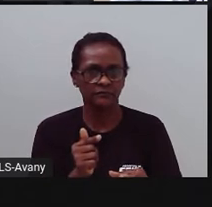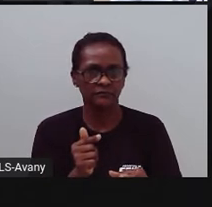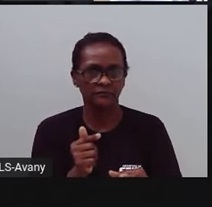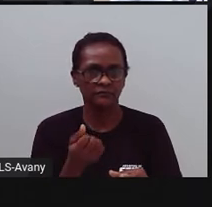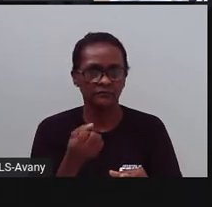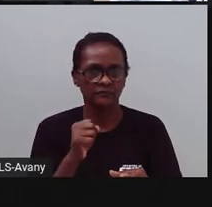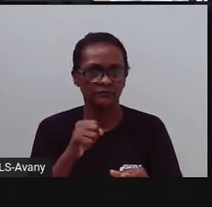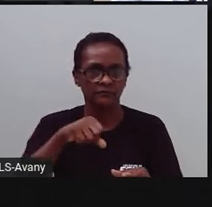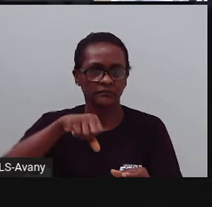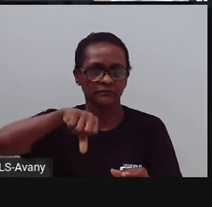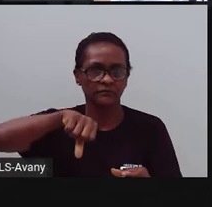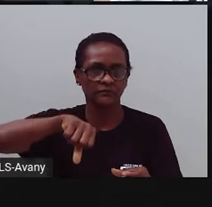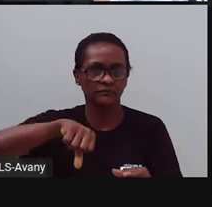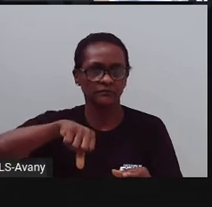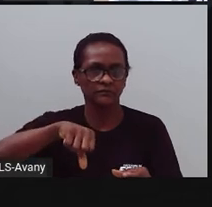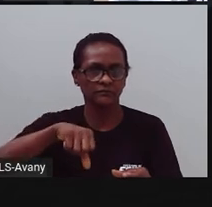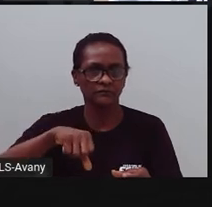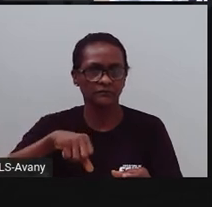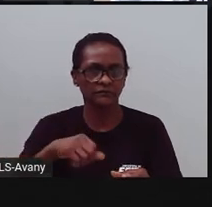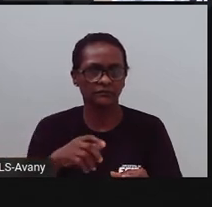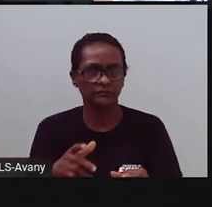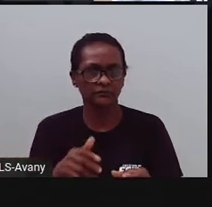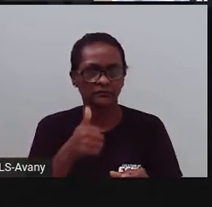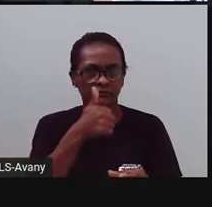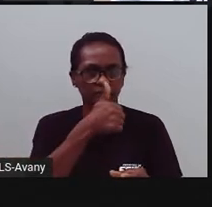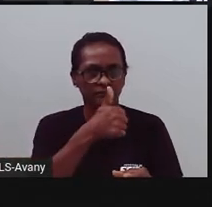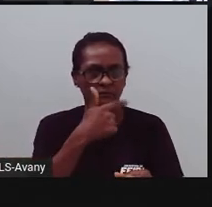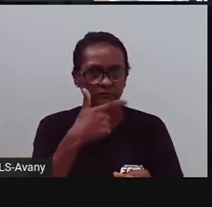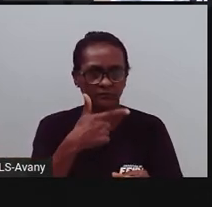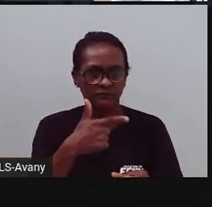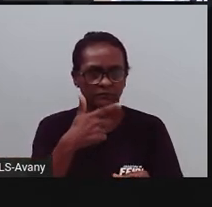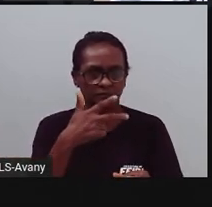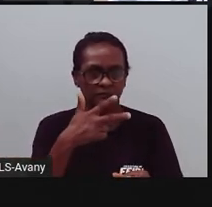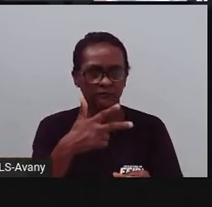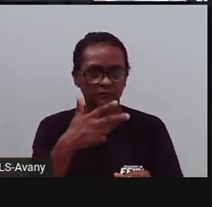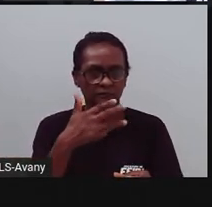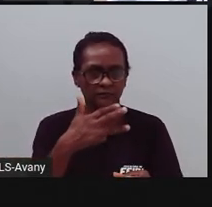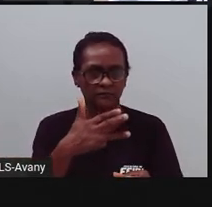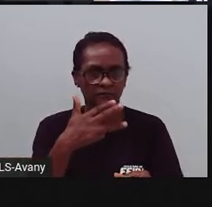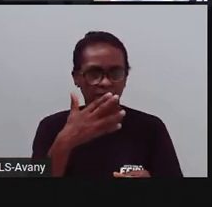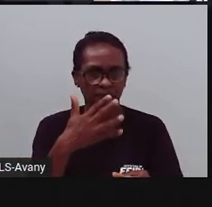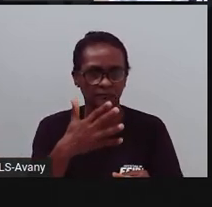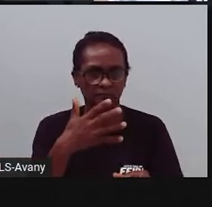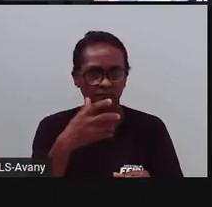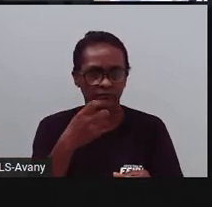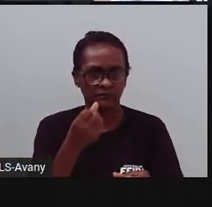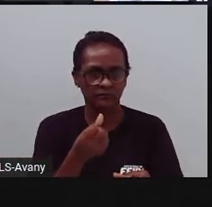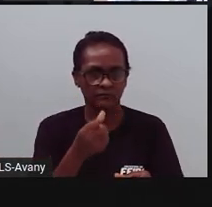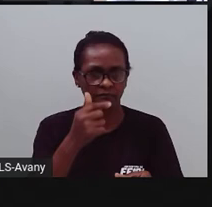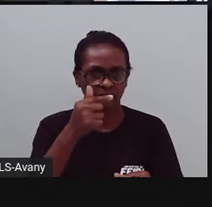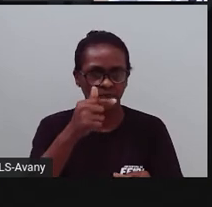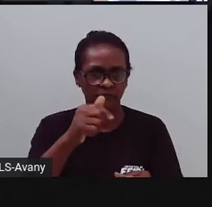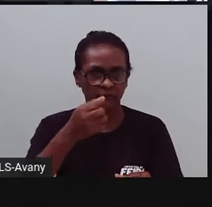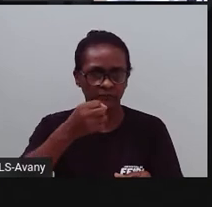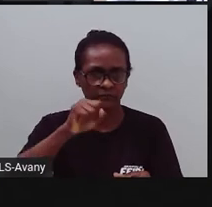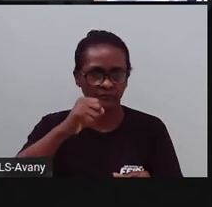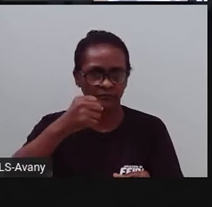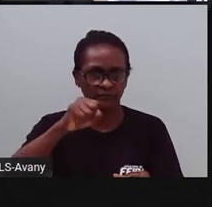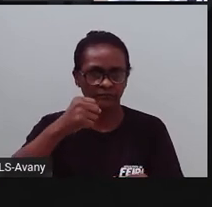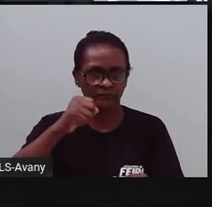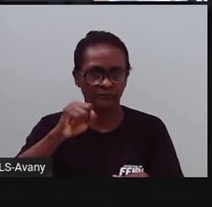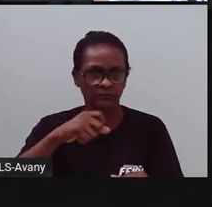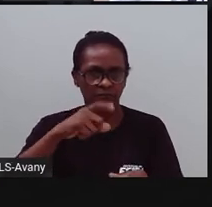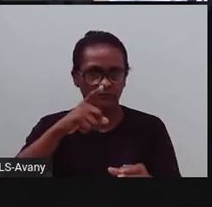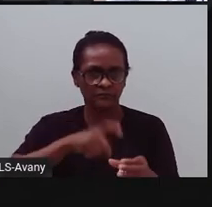Jaiba, Jaguara e Matinha, né? A gente sabe que tem crianças da rede que moram, né? Que estudam